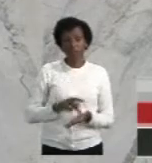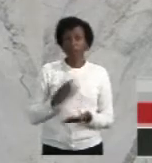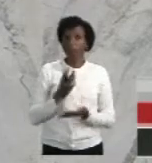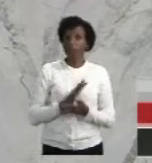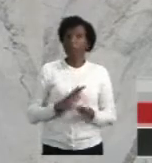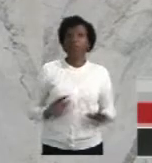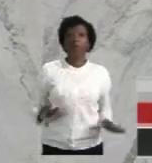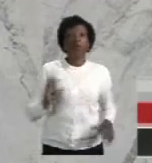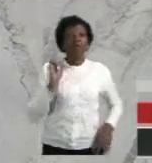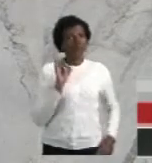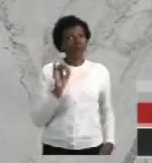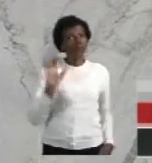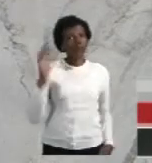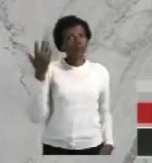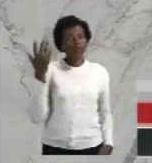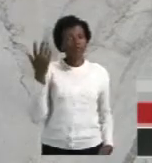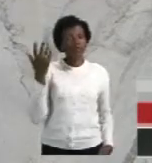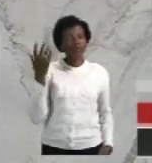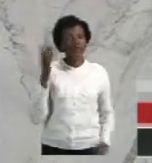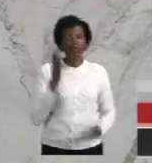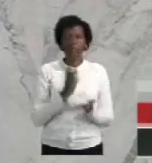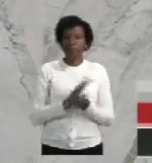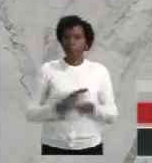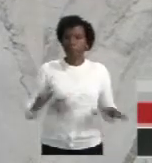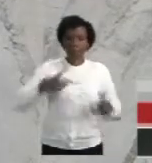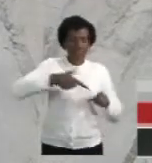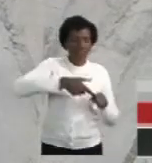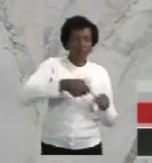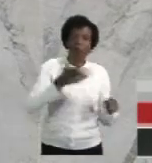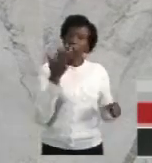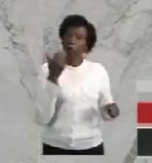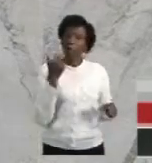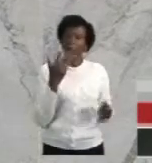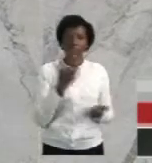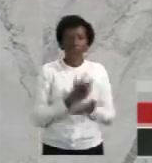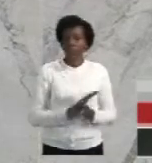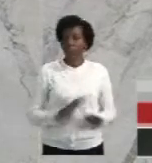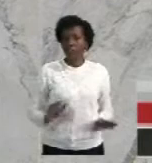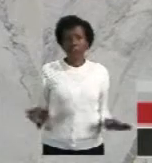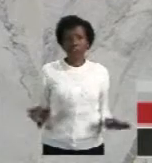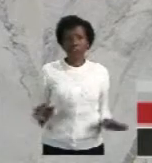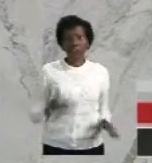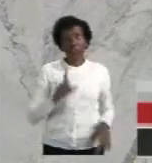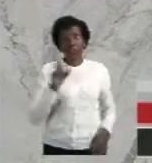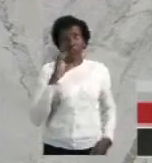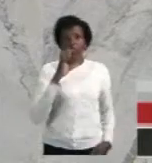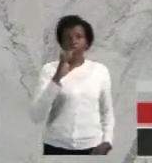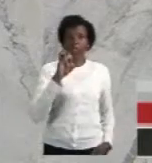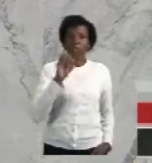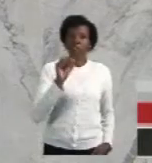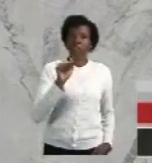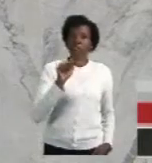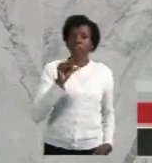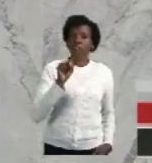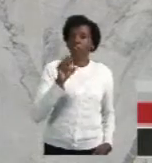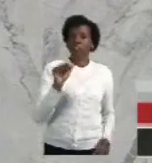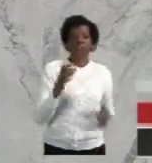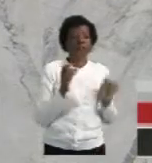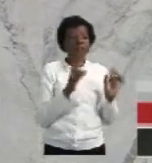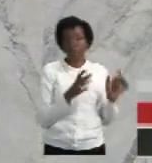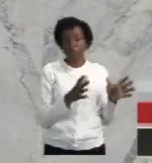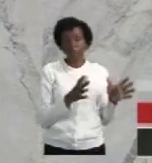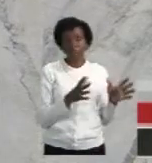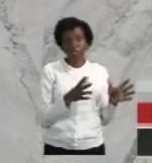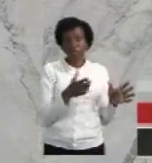Faltando combustível, vai faltar alimento. Me disseram hoje que o SEASA está às moscas. Não tem ninguém lá. Os carregadores que trabalham diariamente